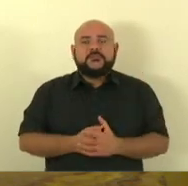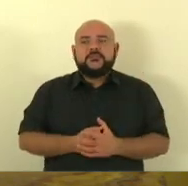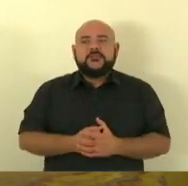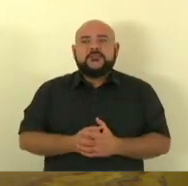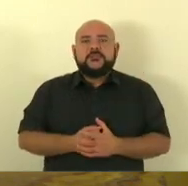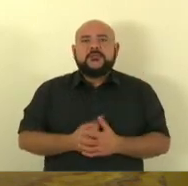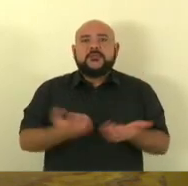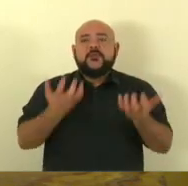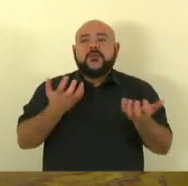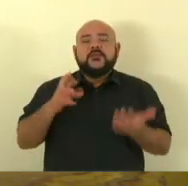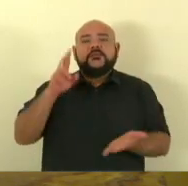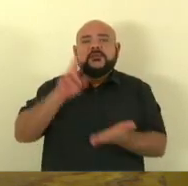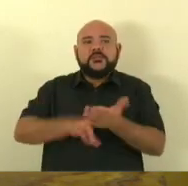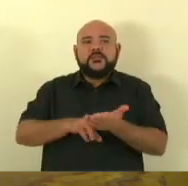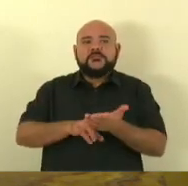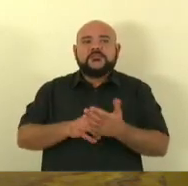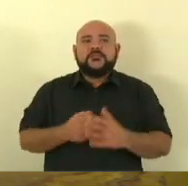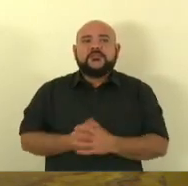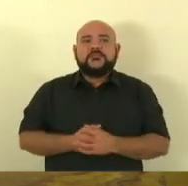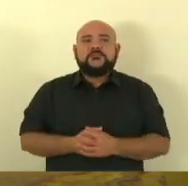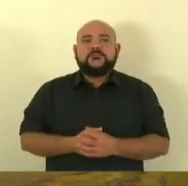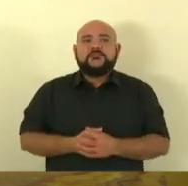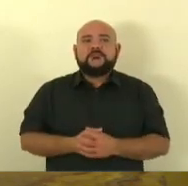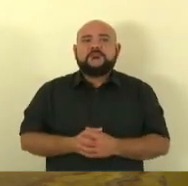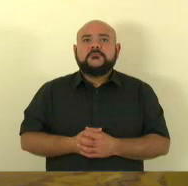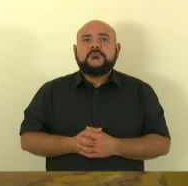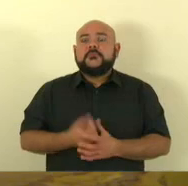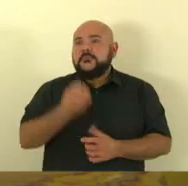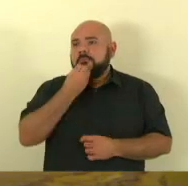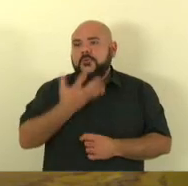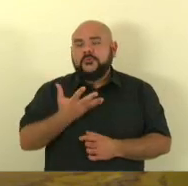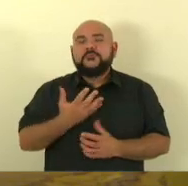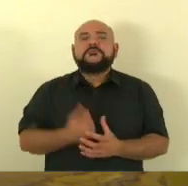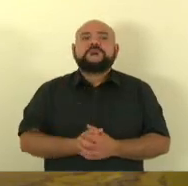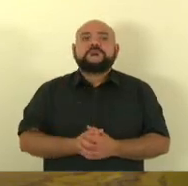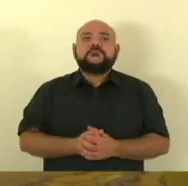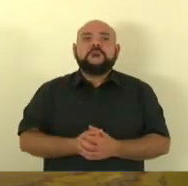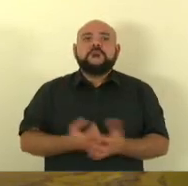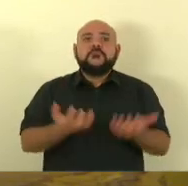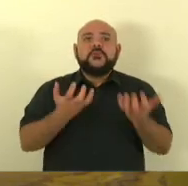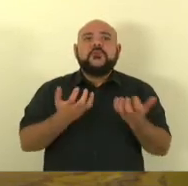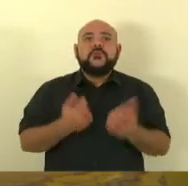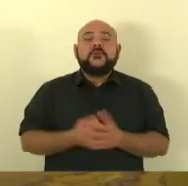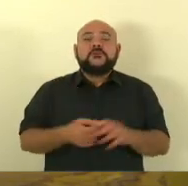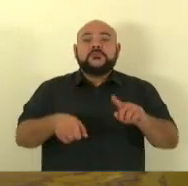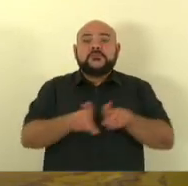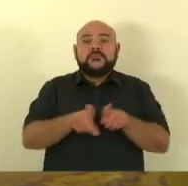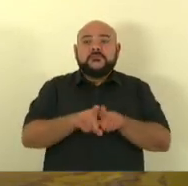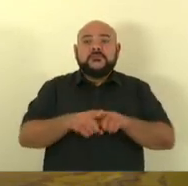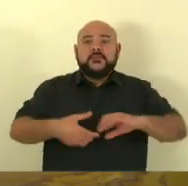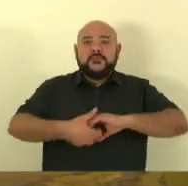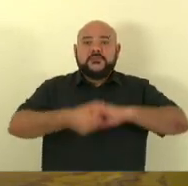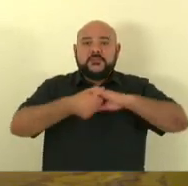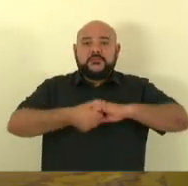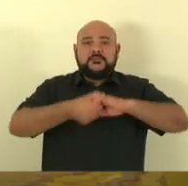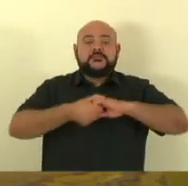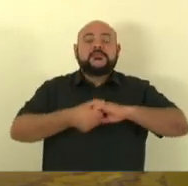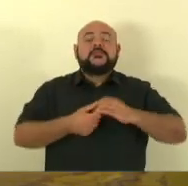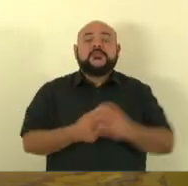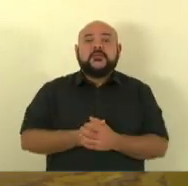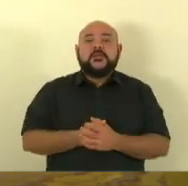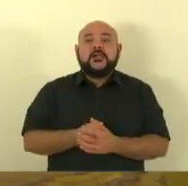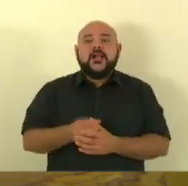esse registro deputado bom quero também saudar os peritos aqui em defesa de